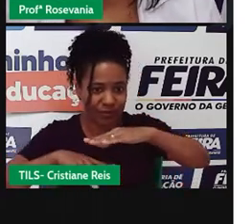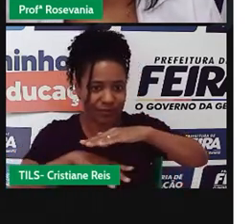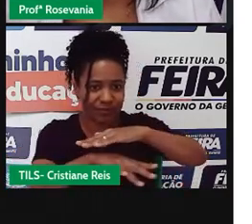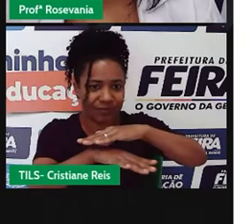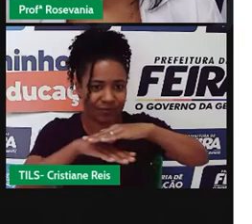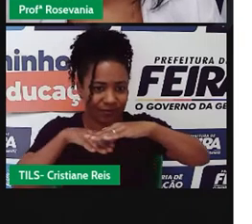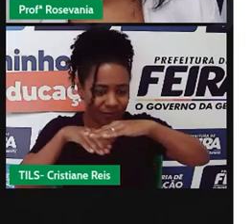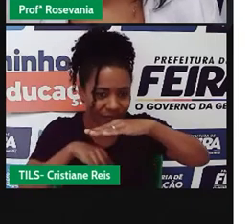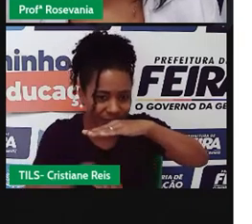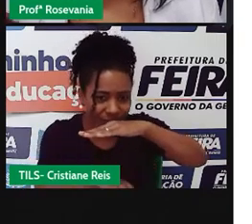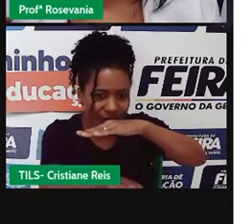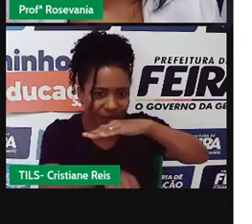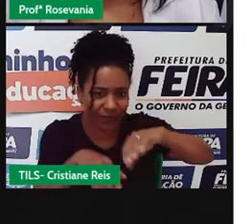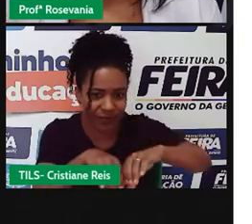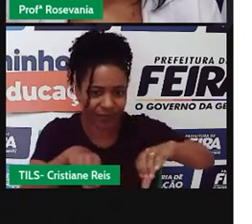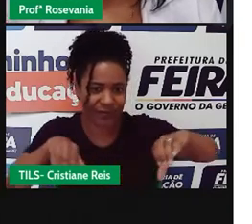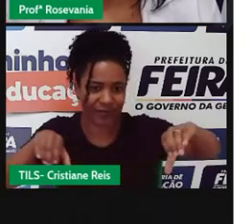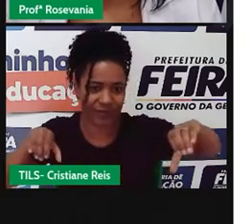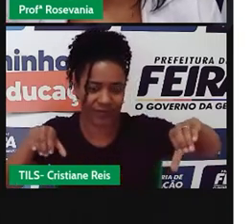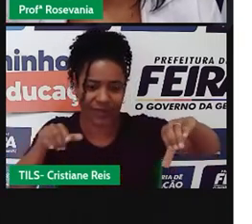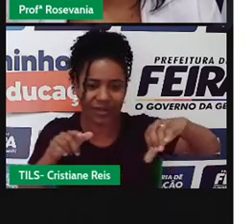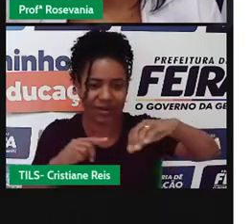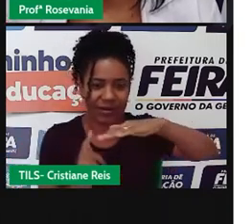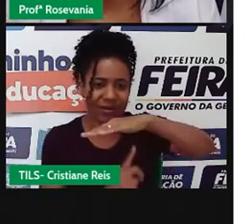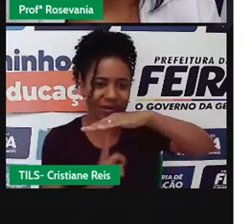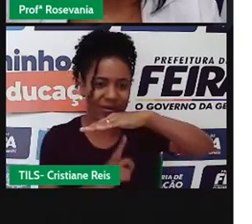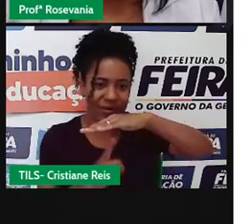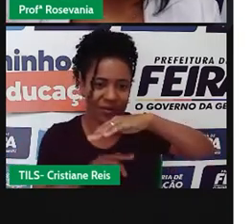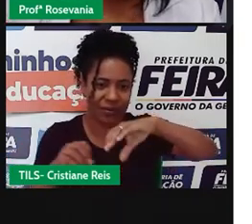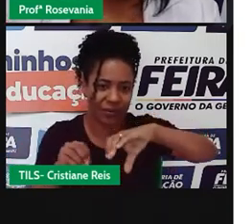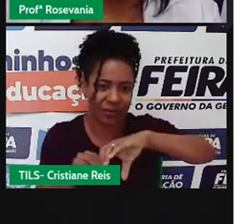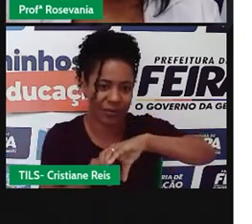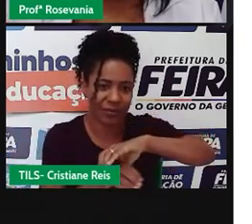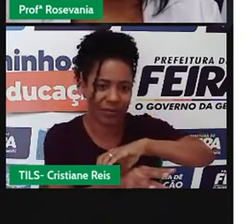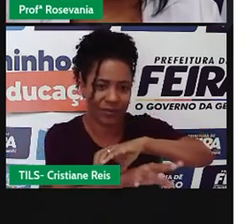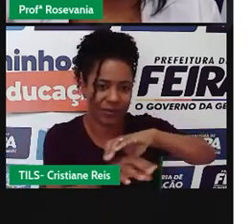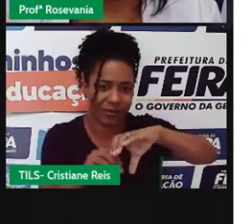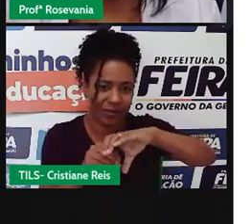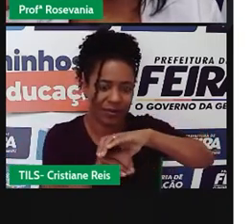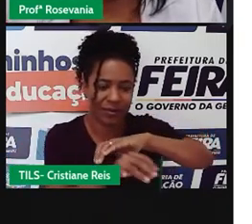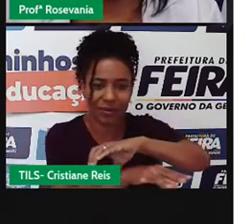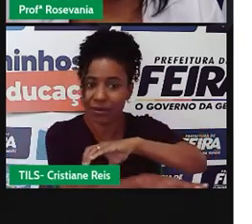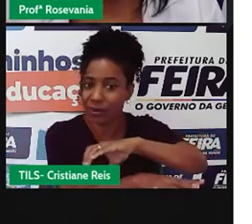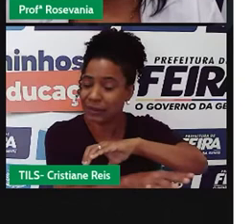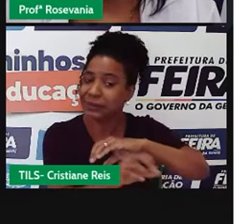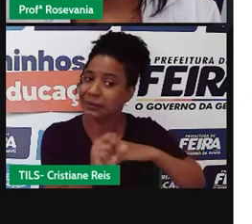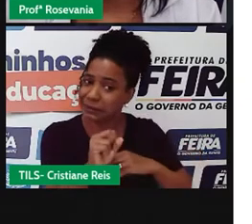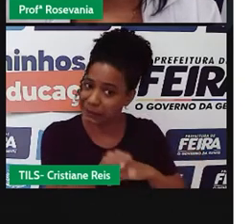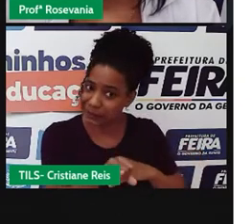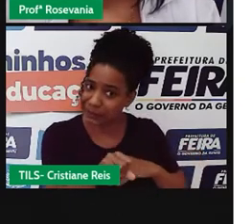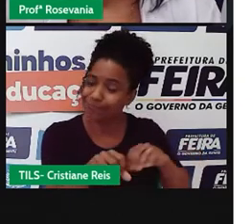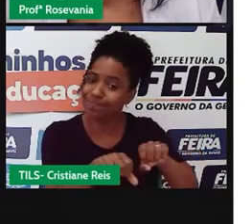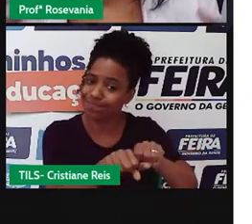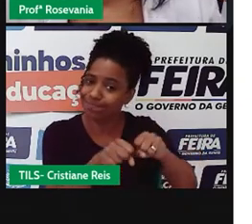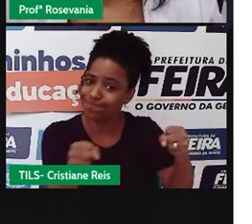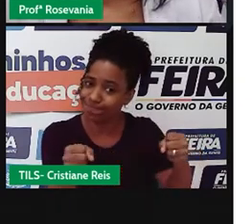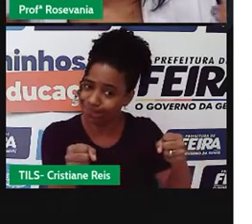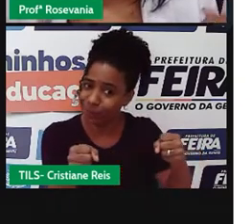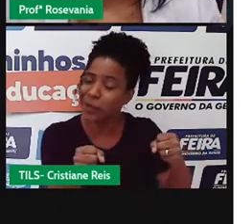nem nas paisagens, e levam sem nenhum tipo, a não ser que tenha algum acidente, né, de quebrar no meio do caminho.